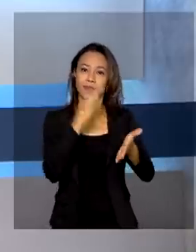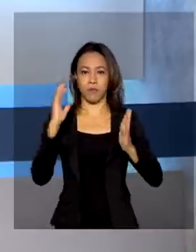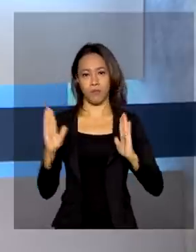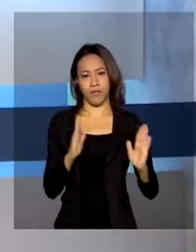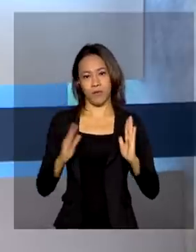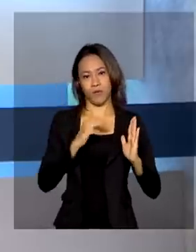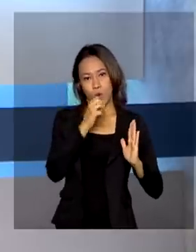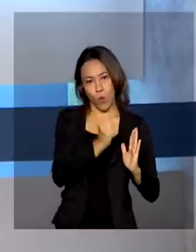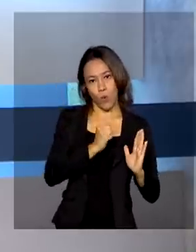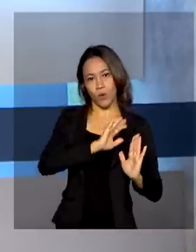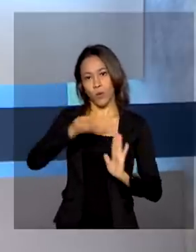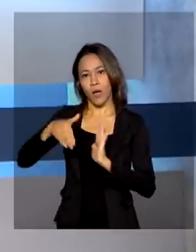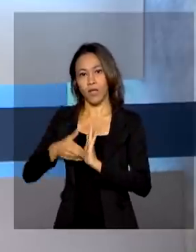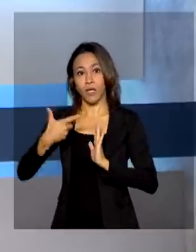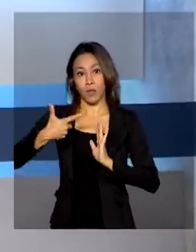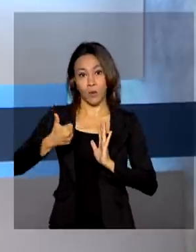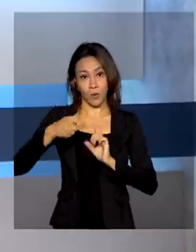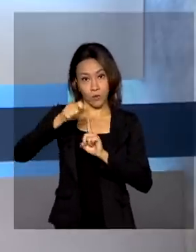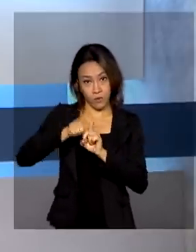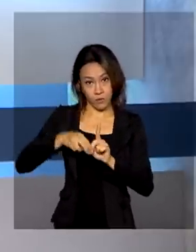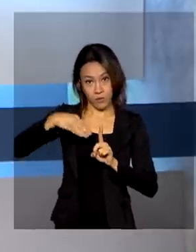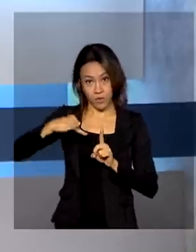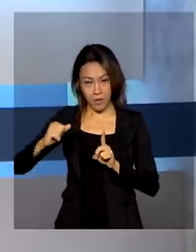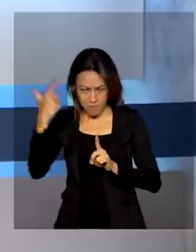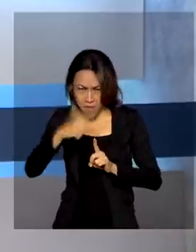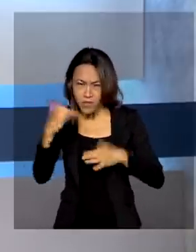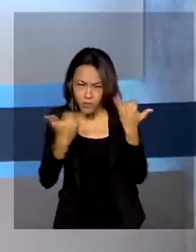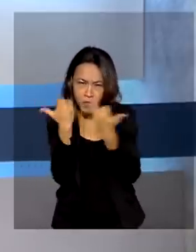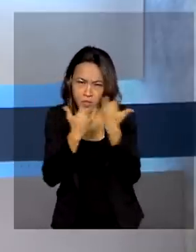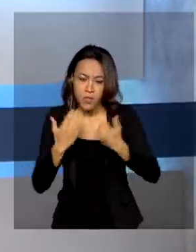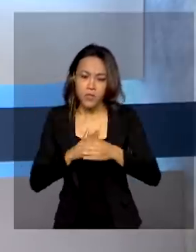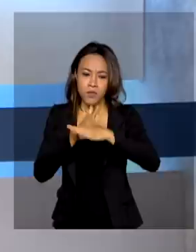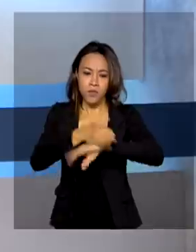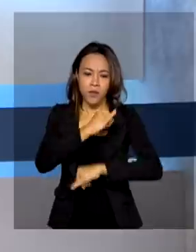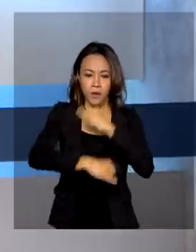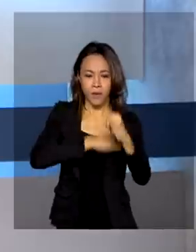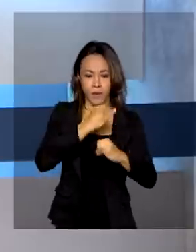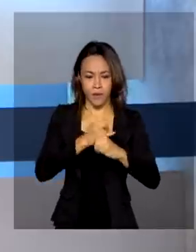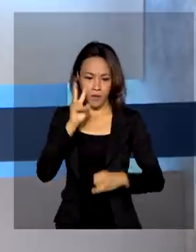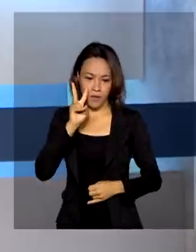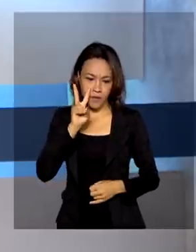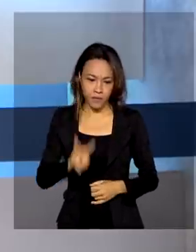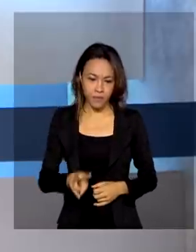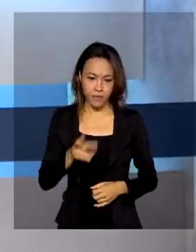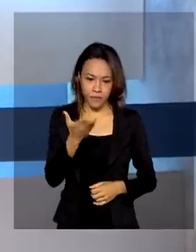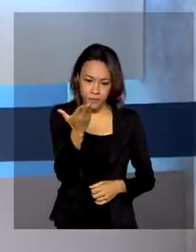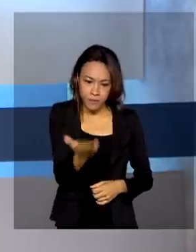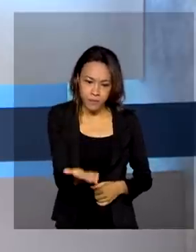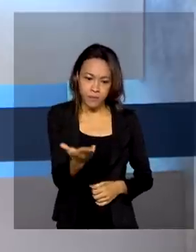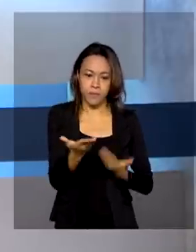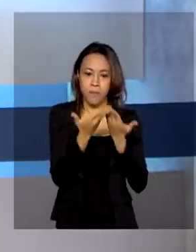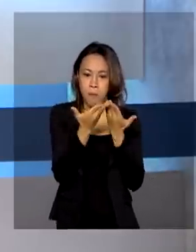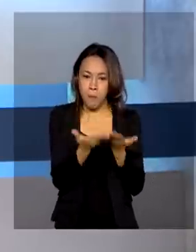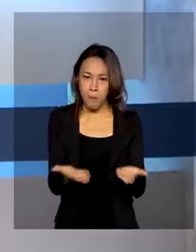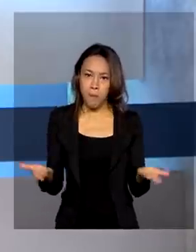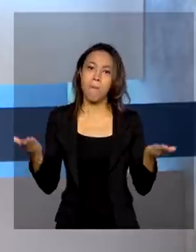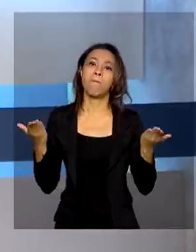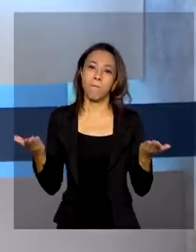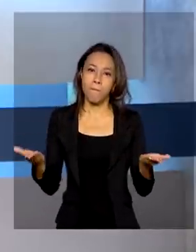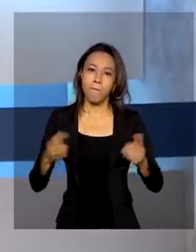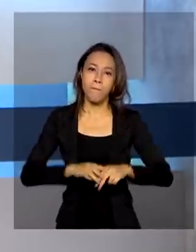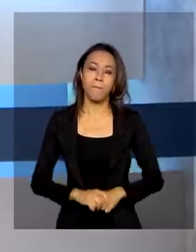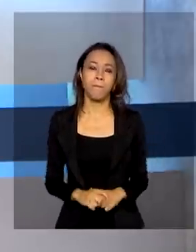12 de março. Para mais informações é só acessar a página do programa, prouniportal.mec.gov